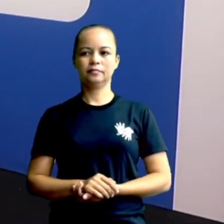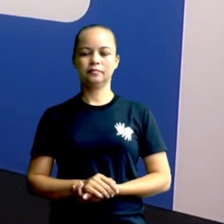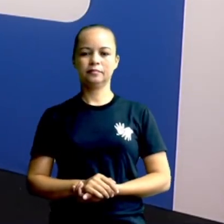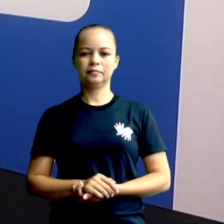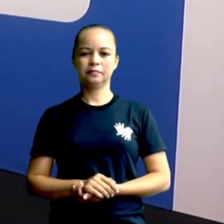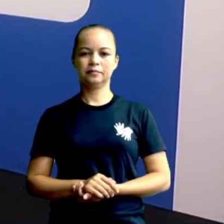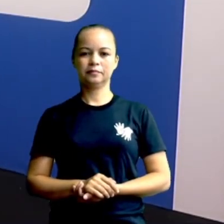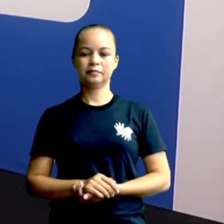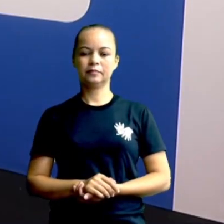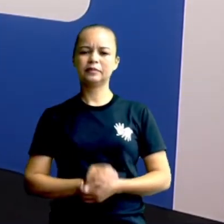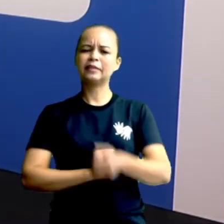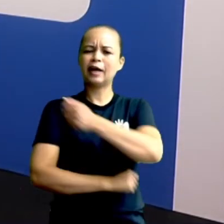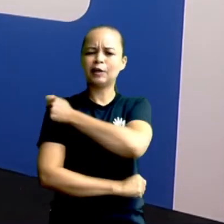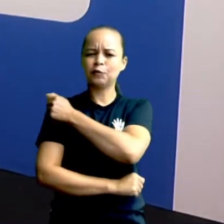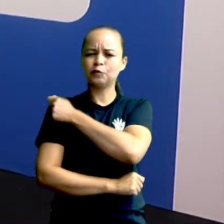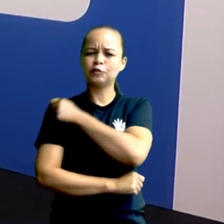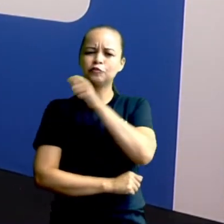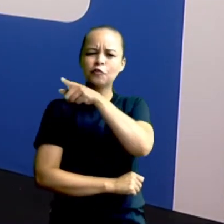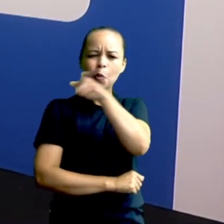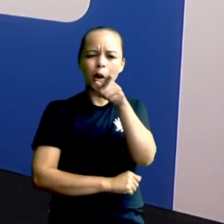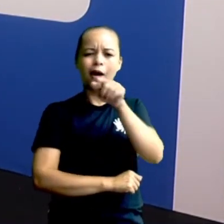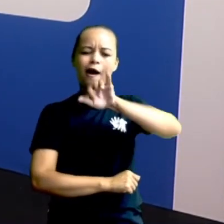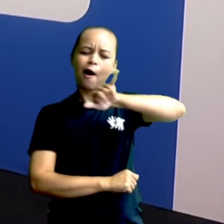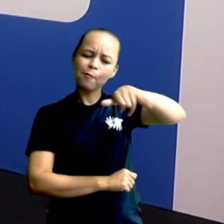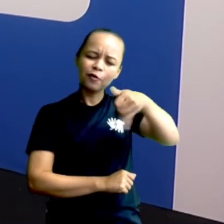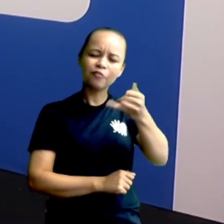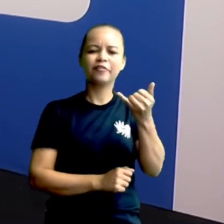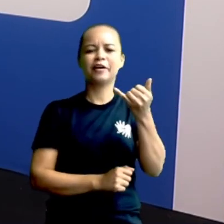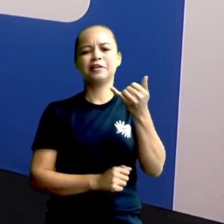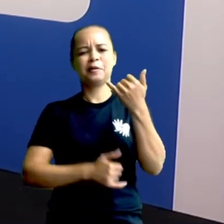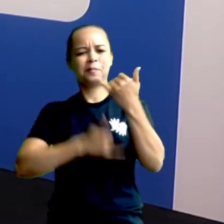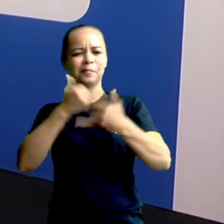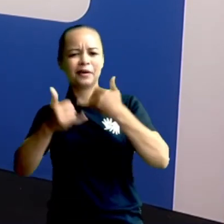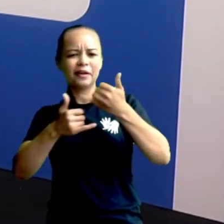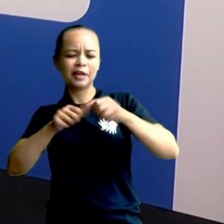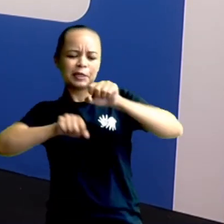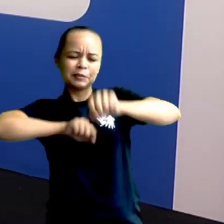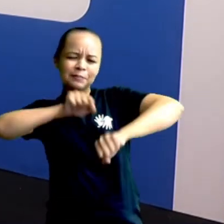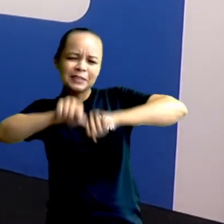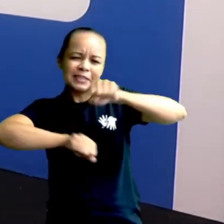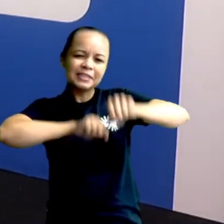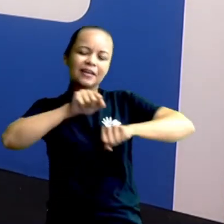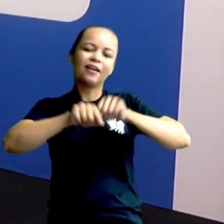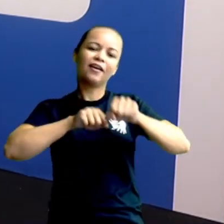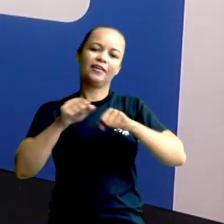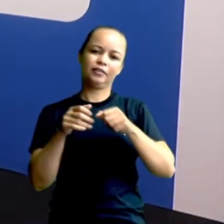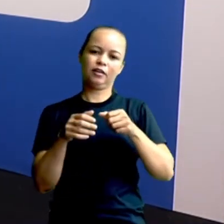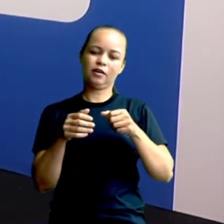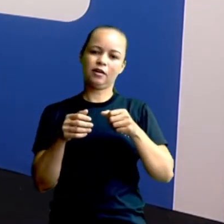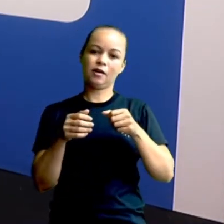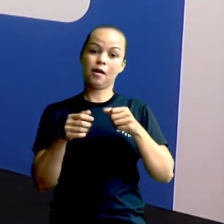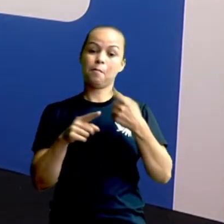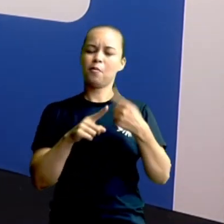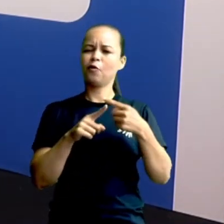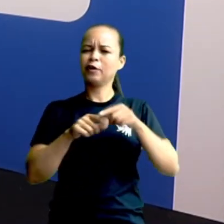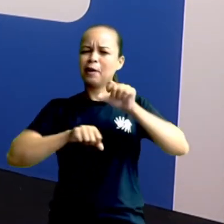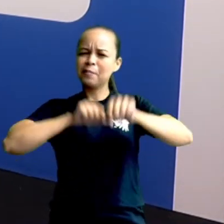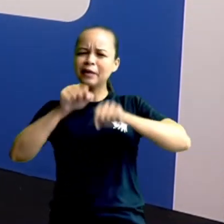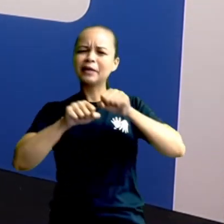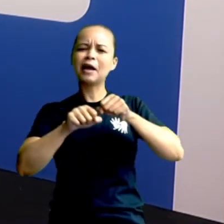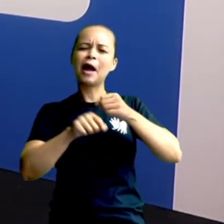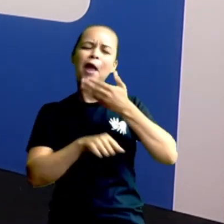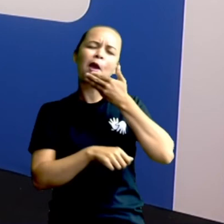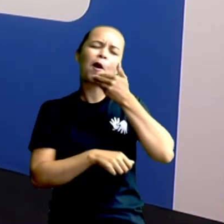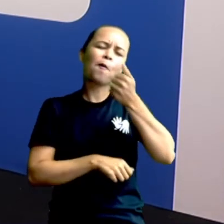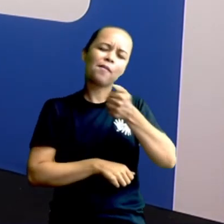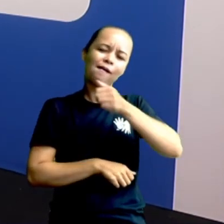Pessoal, aproveitem. certo? Para brincar, corram de bicicleta. Porque brincar é o melhor da infância.